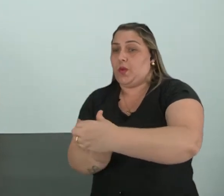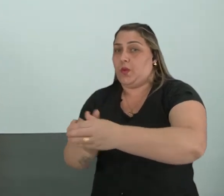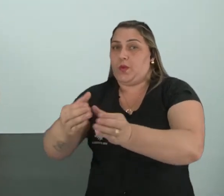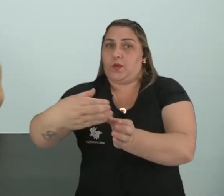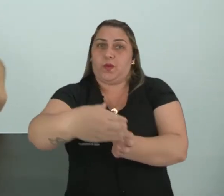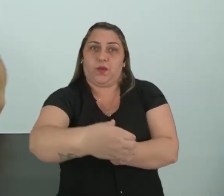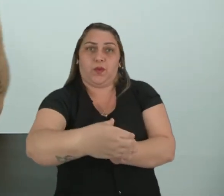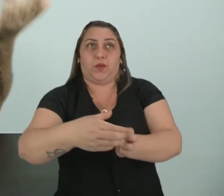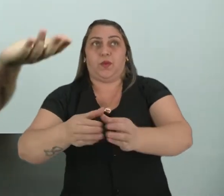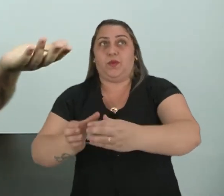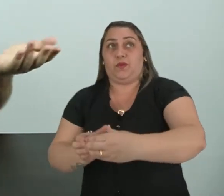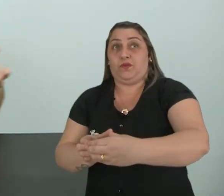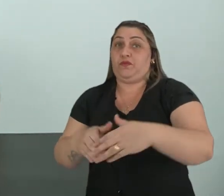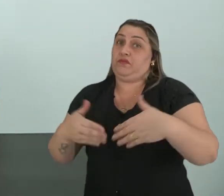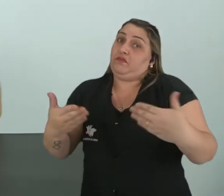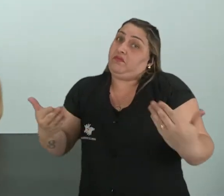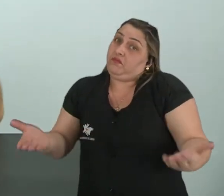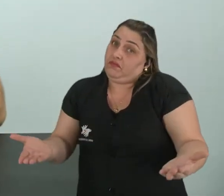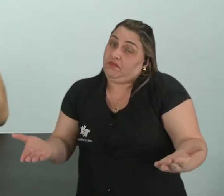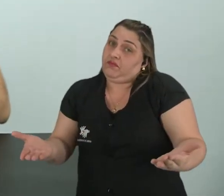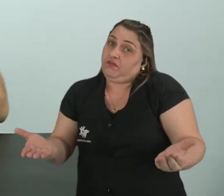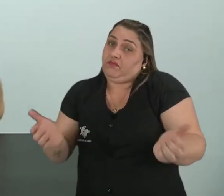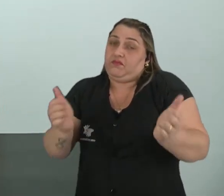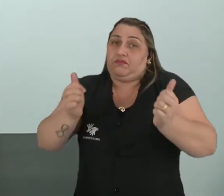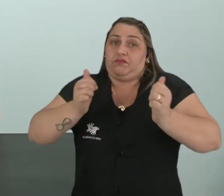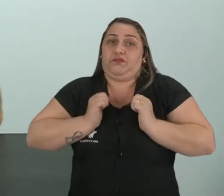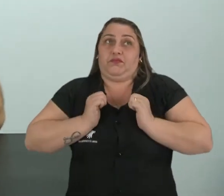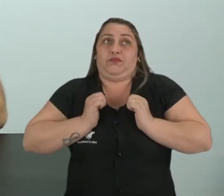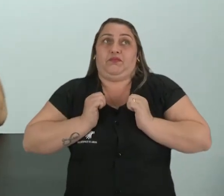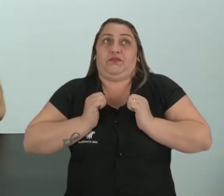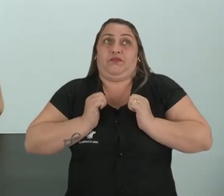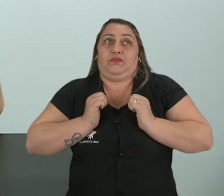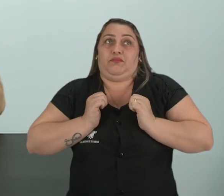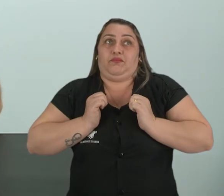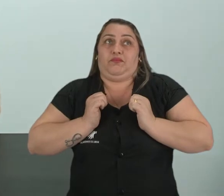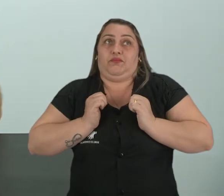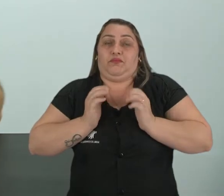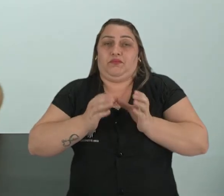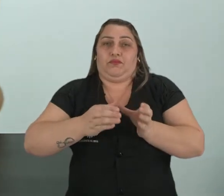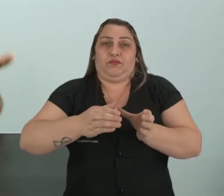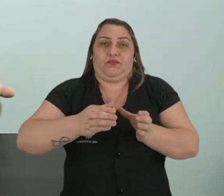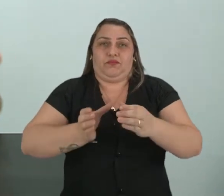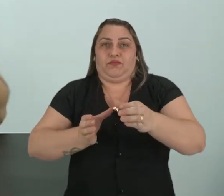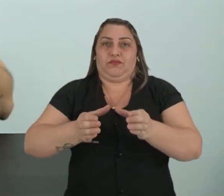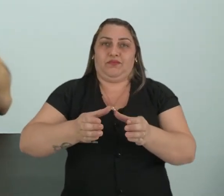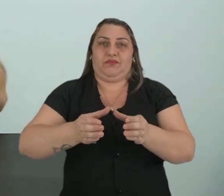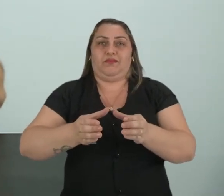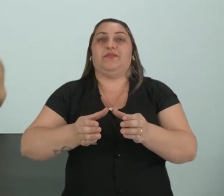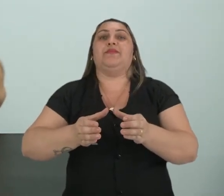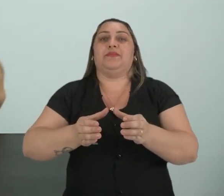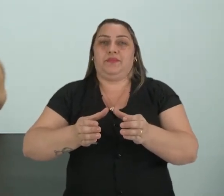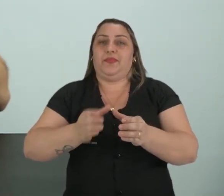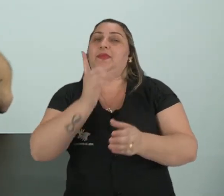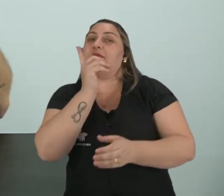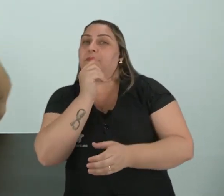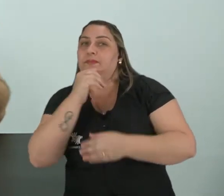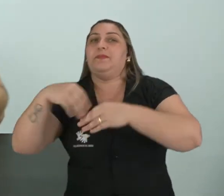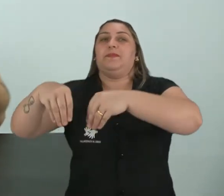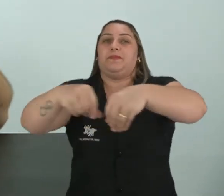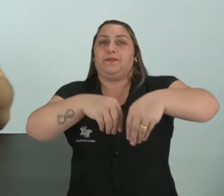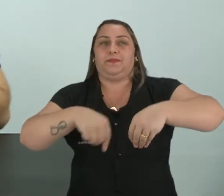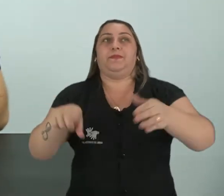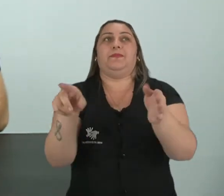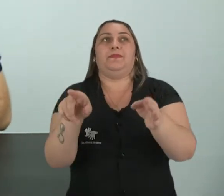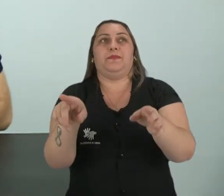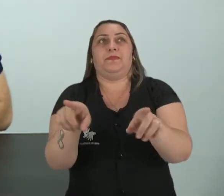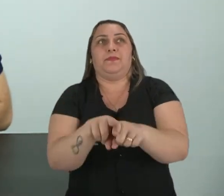tanto faz ou tanto fez, a gente fica aqui, ó, no meio termo aqui, ó. A gente fica no meio termo, porque ele fica na água e também